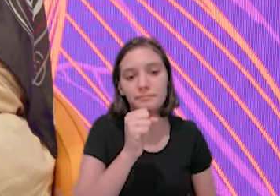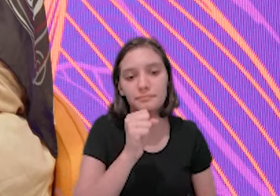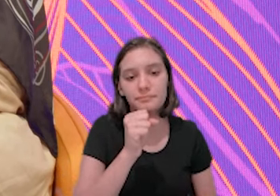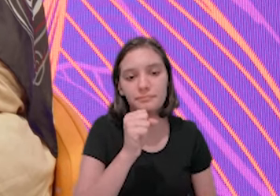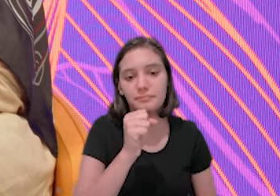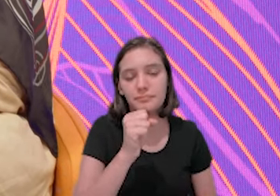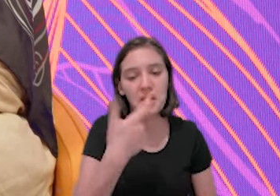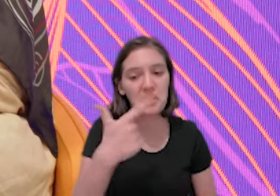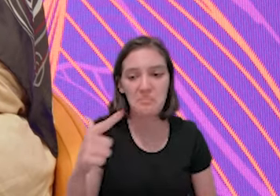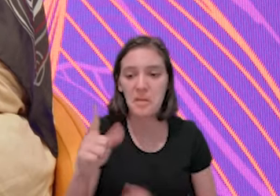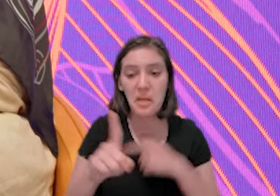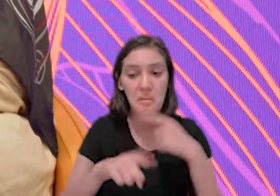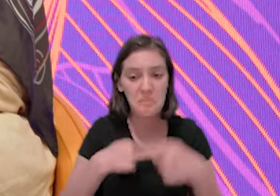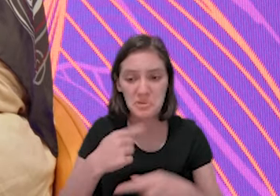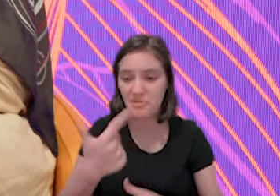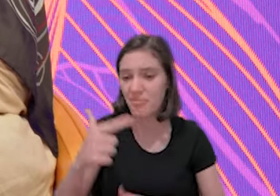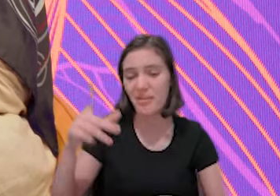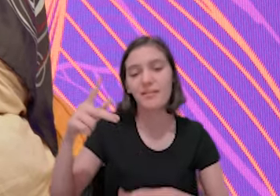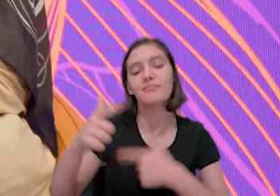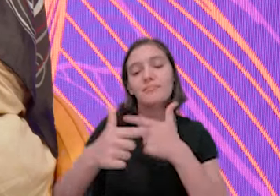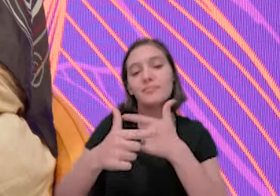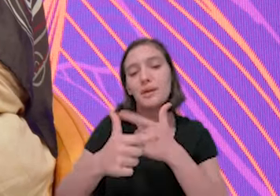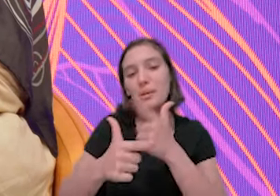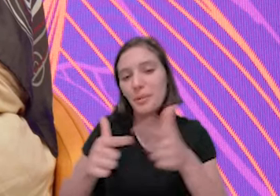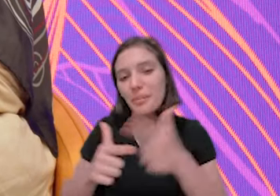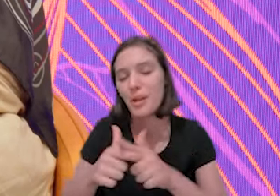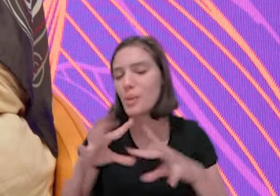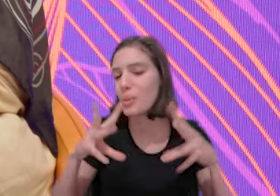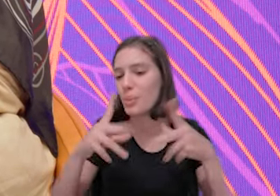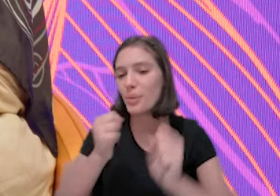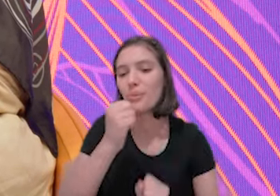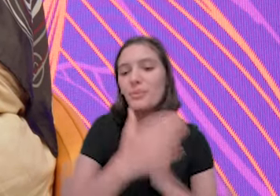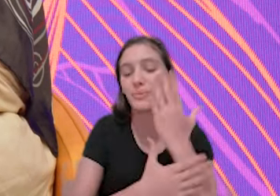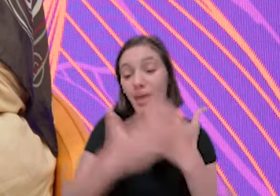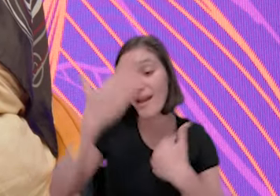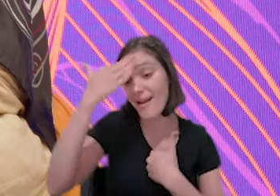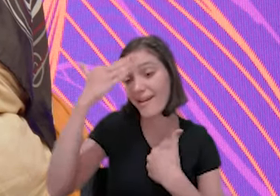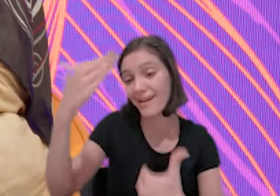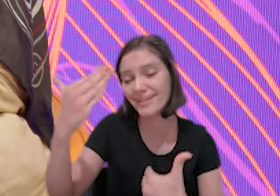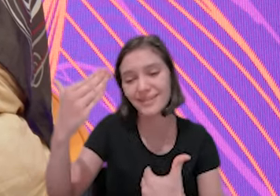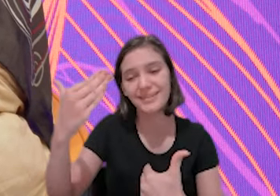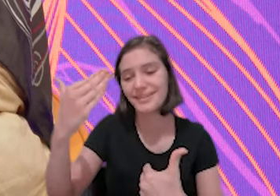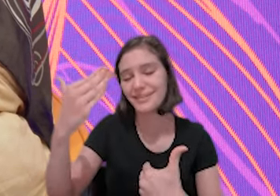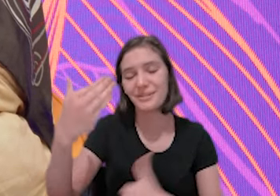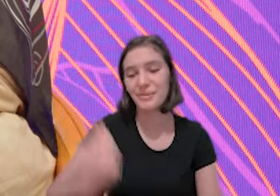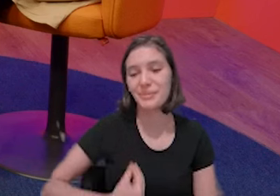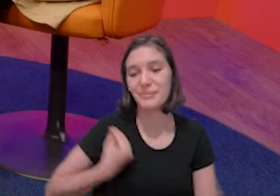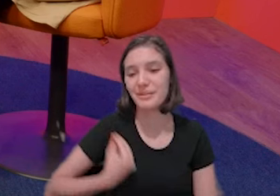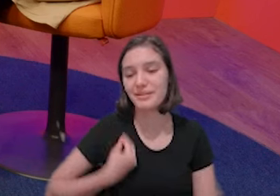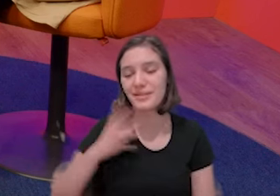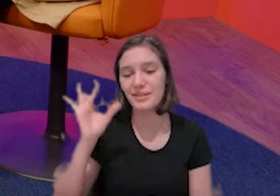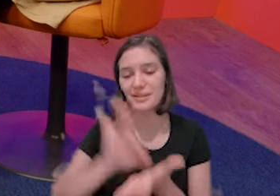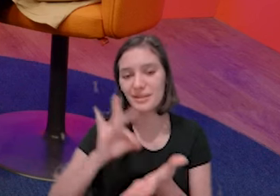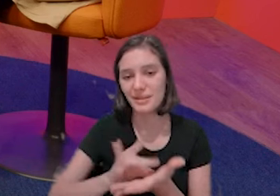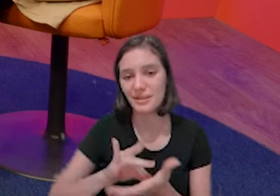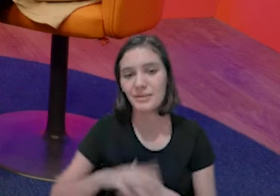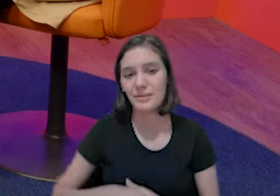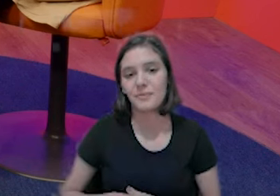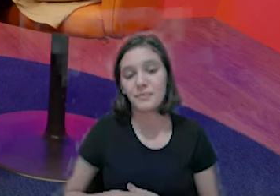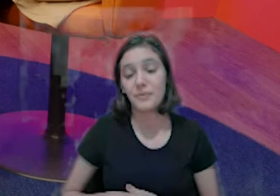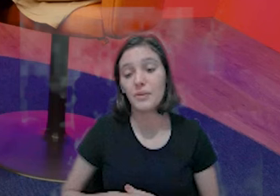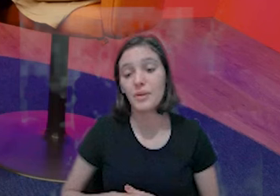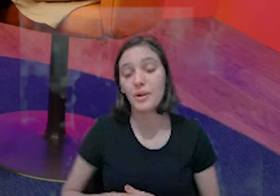Fica forte, depois não tem problema. As coisas vão acontecendo, né? Sim. Eu agradeço muito a sua